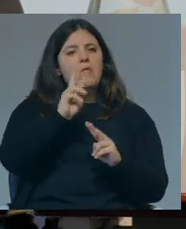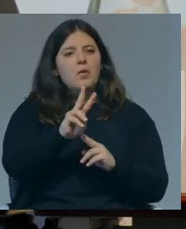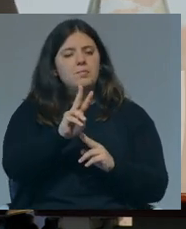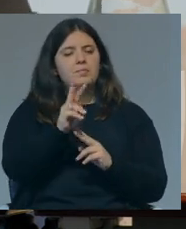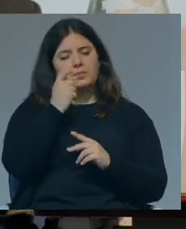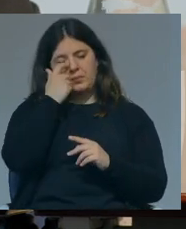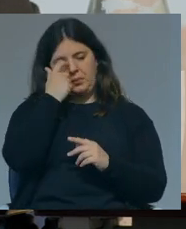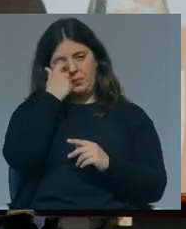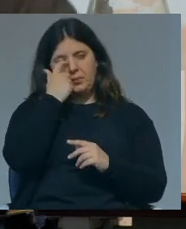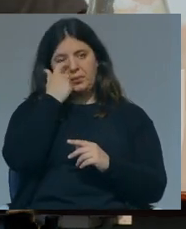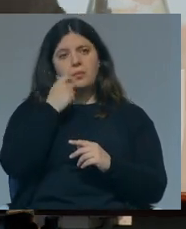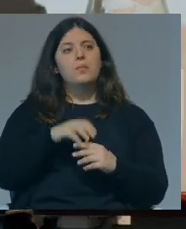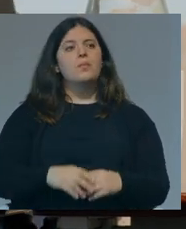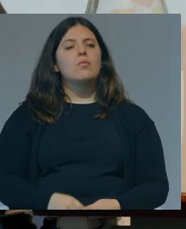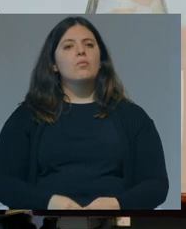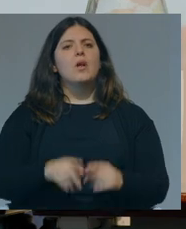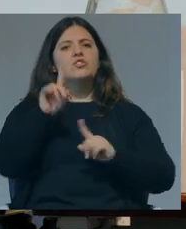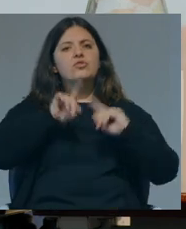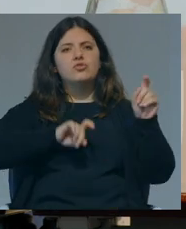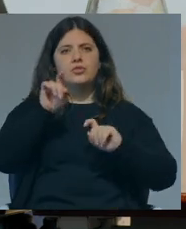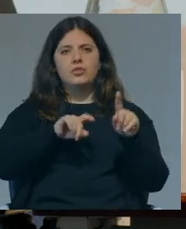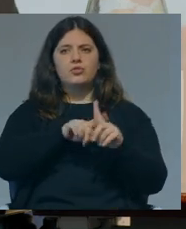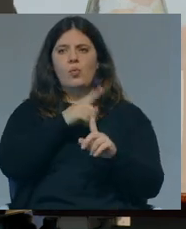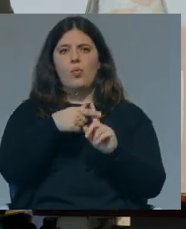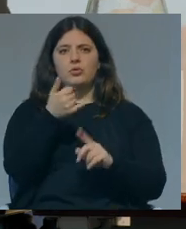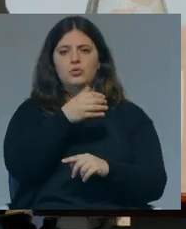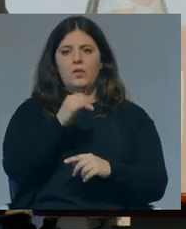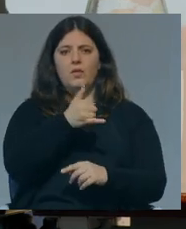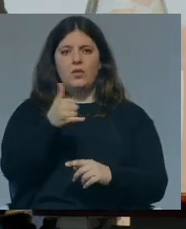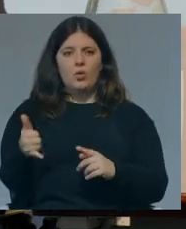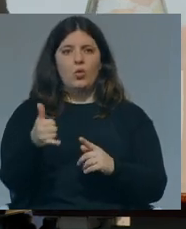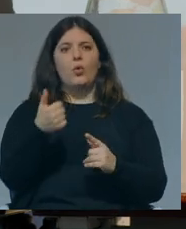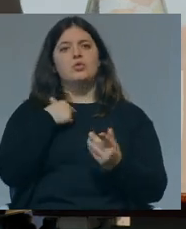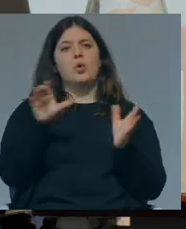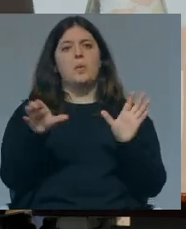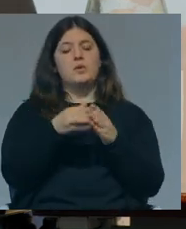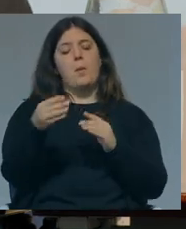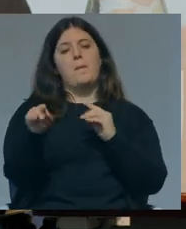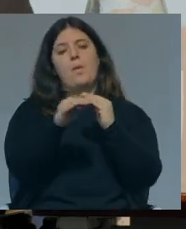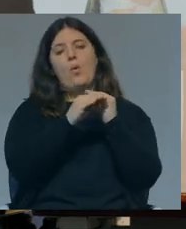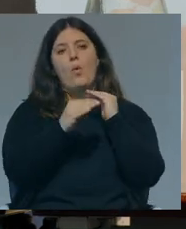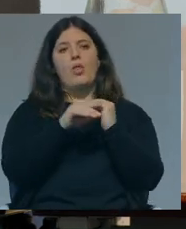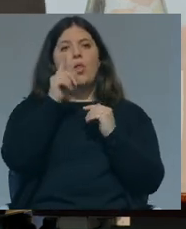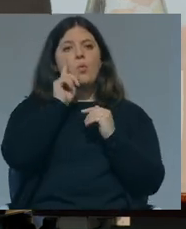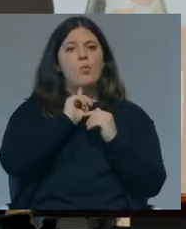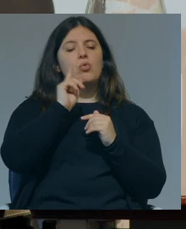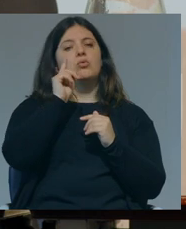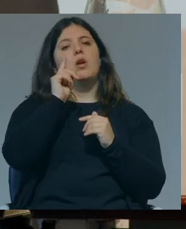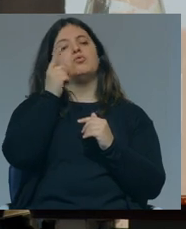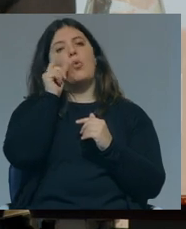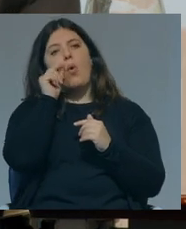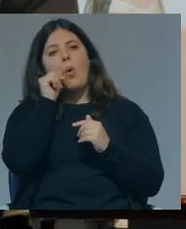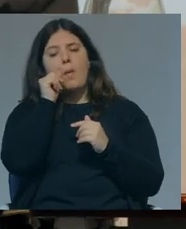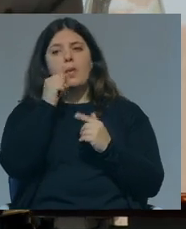estatístico de 2022 da Correção para a Igualdade de Género, e que fala nas mulheres no ensino superior.